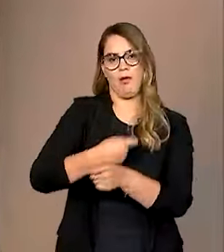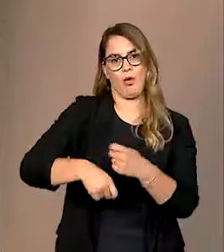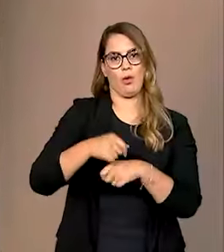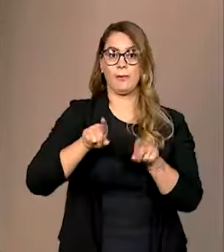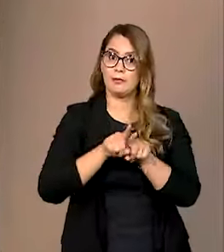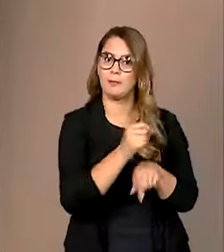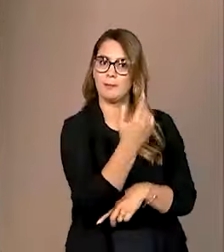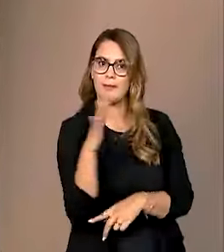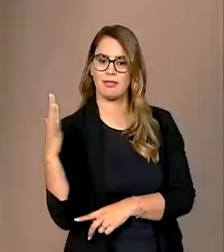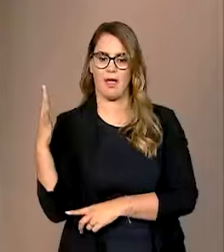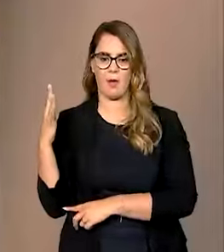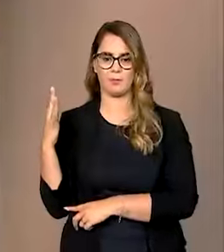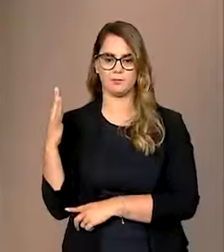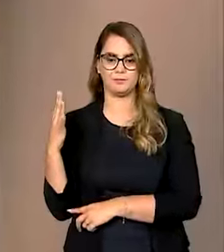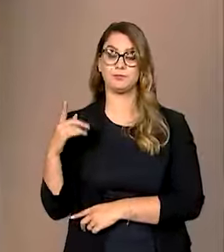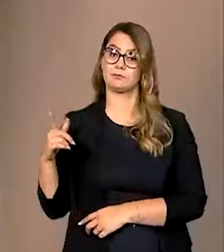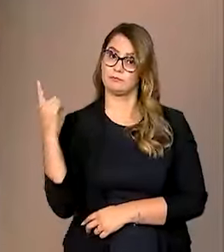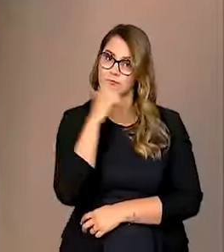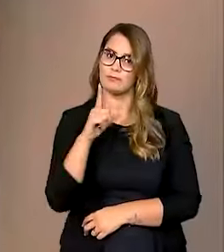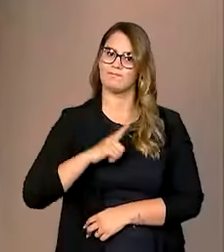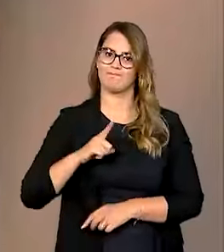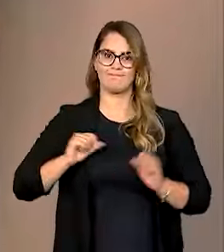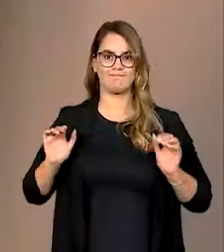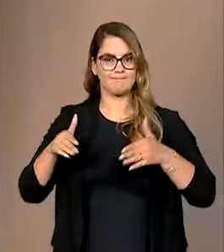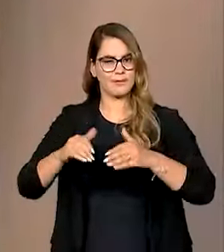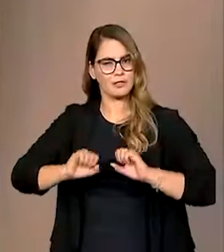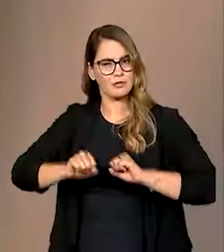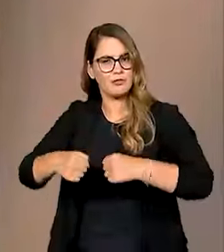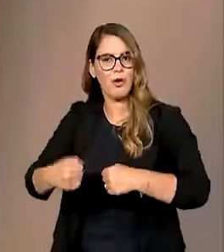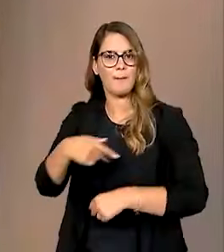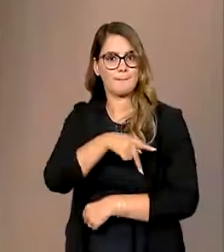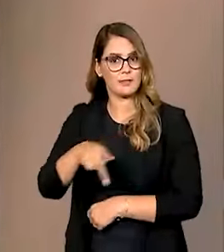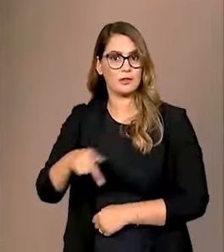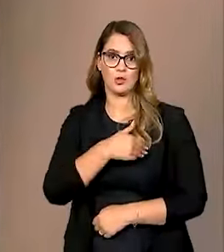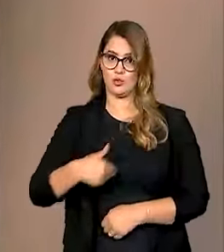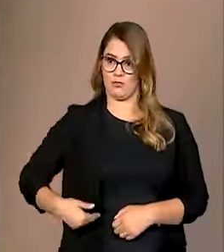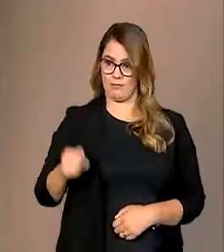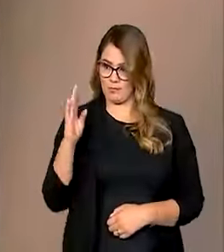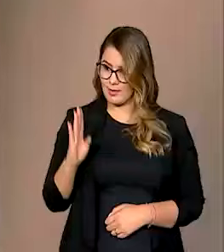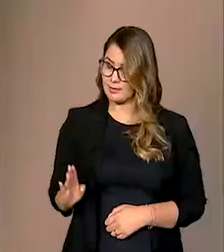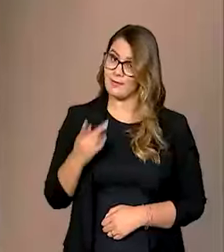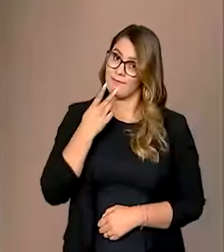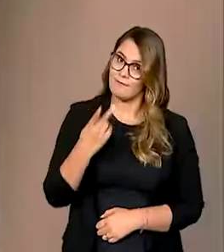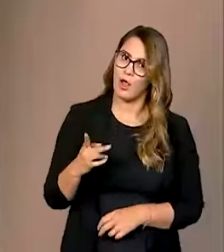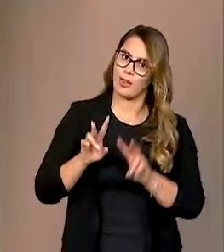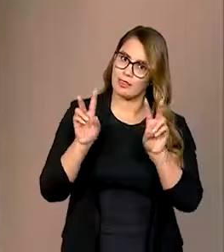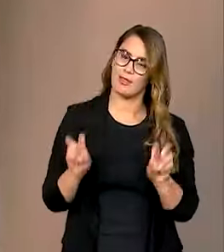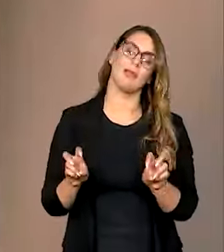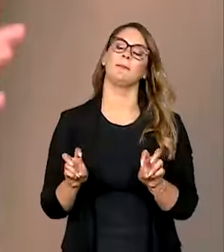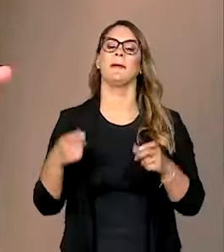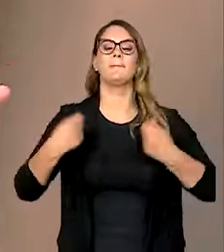ambiental. Então, para ter a concentração de esforços, como o presidente, o governo brasileiro tem reiterado nesses temas,